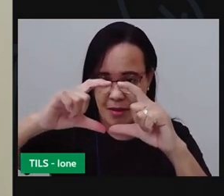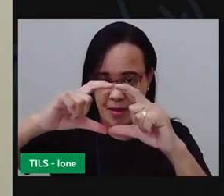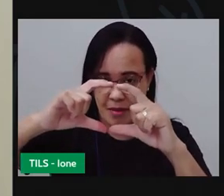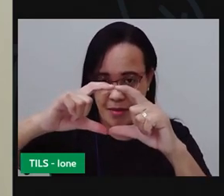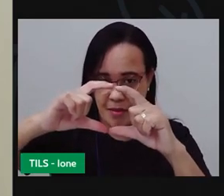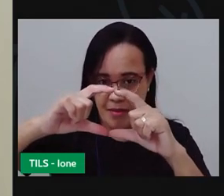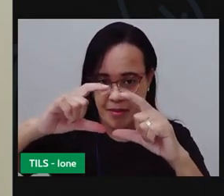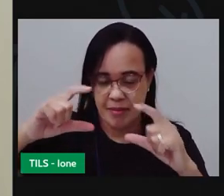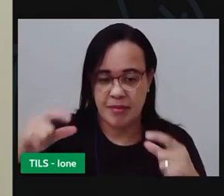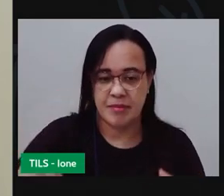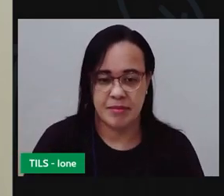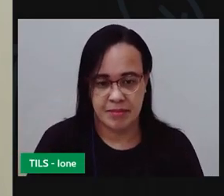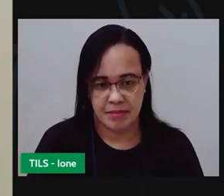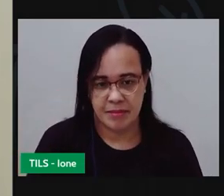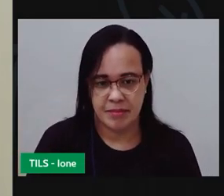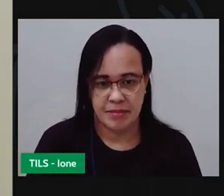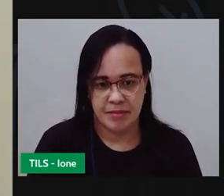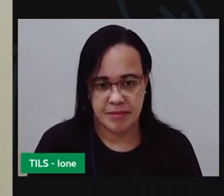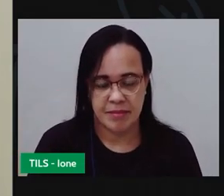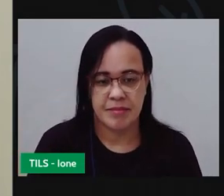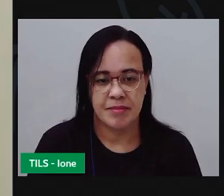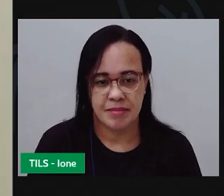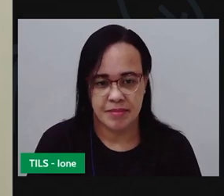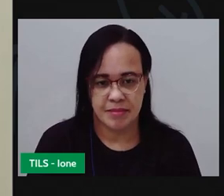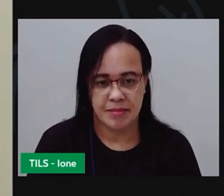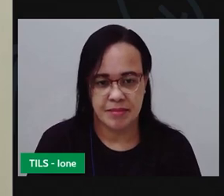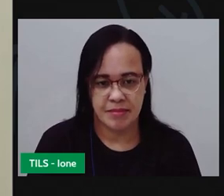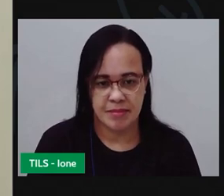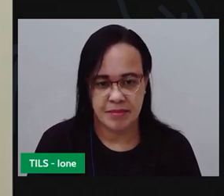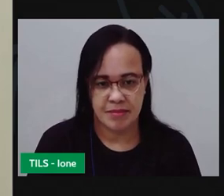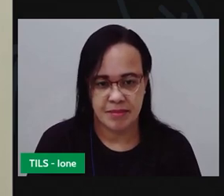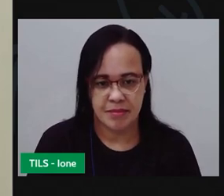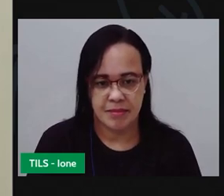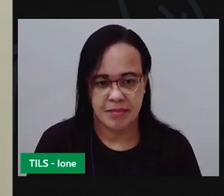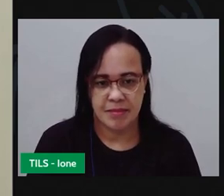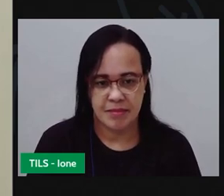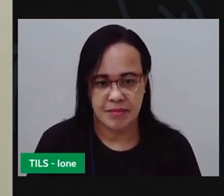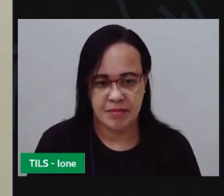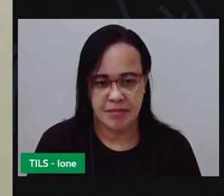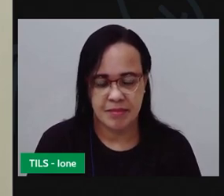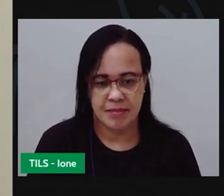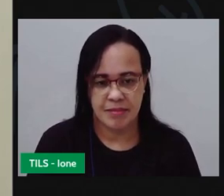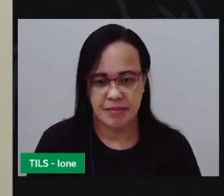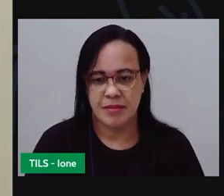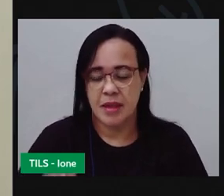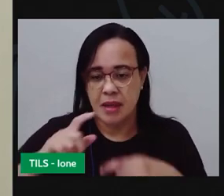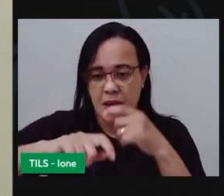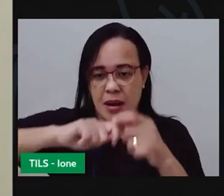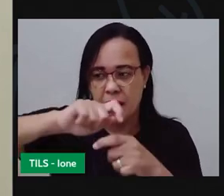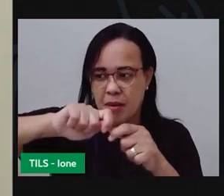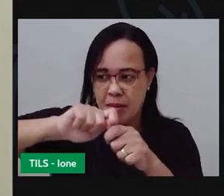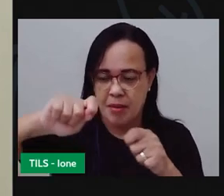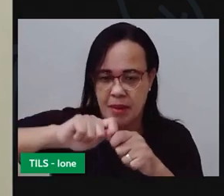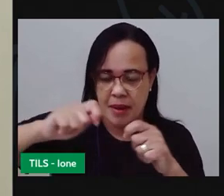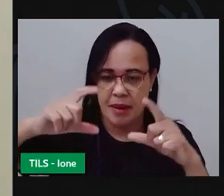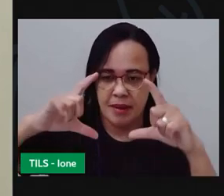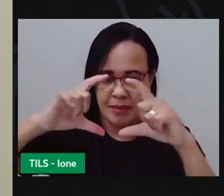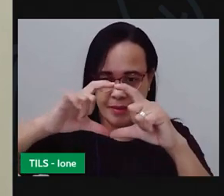na primeira ponta você prende uma argola vem aqui ó faz um nó